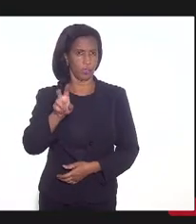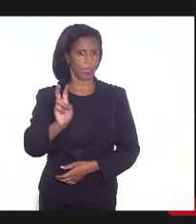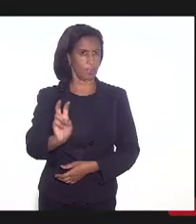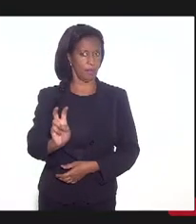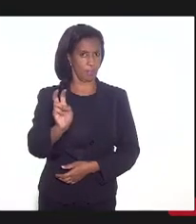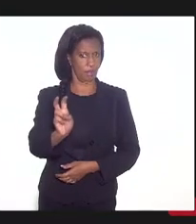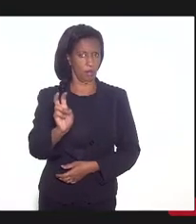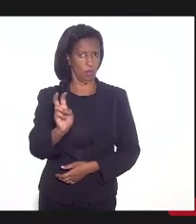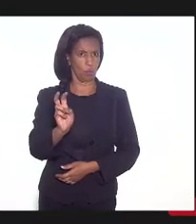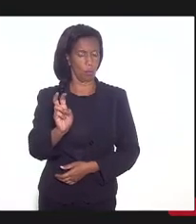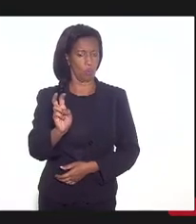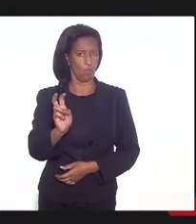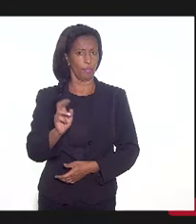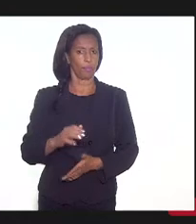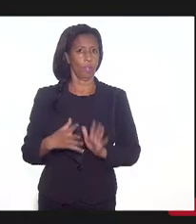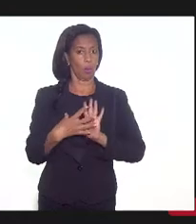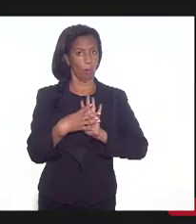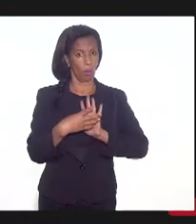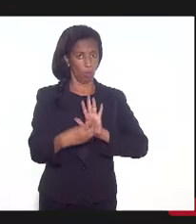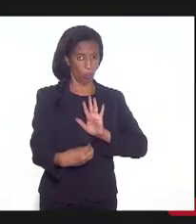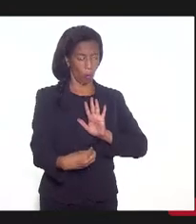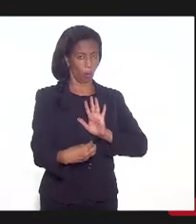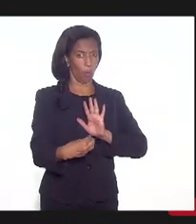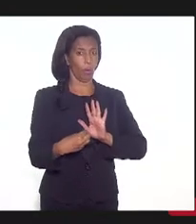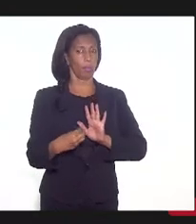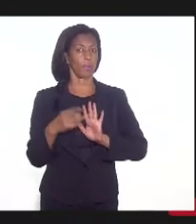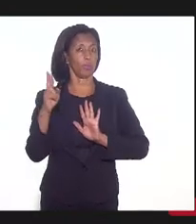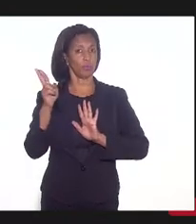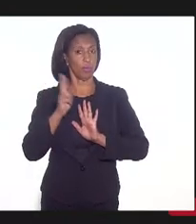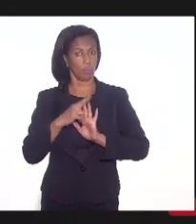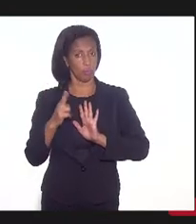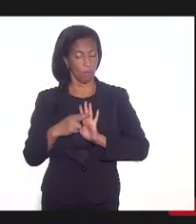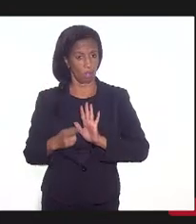extrato do que os resultados